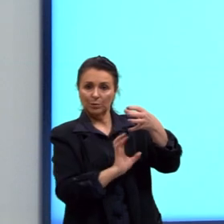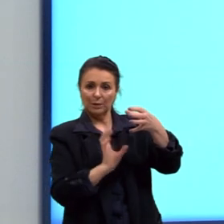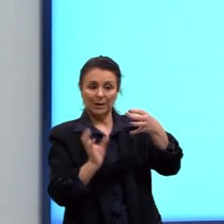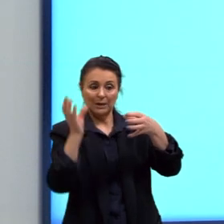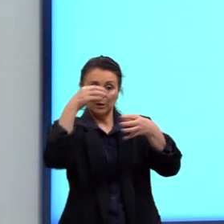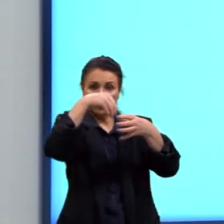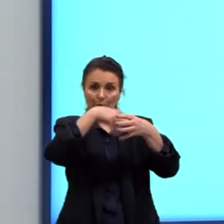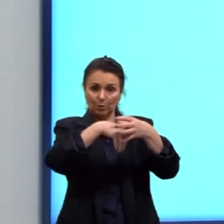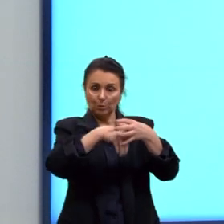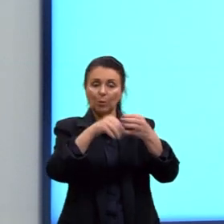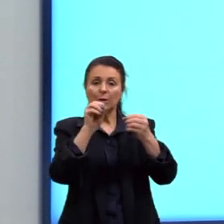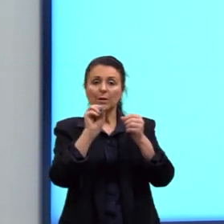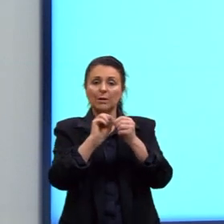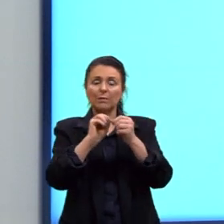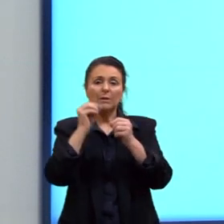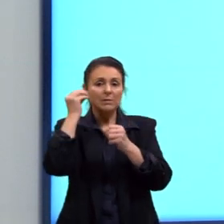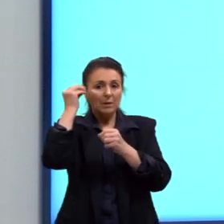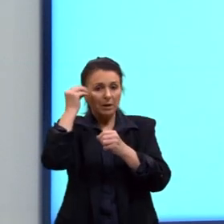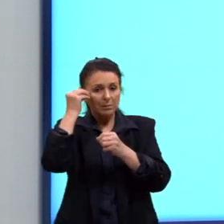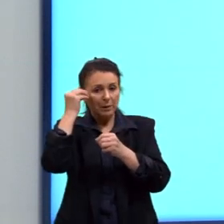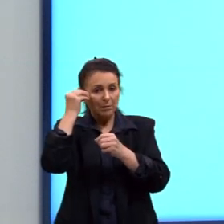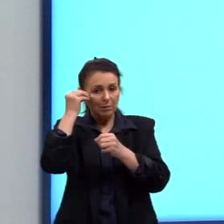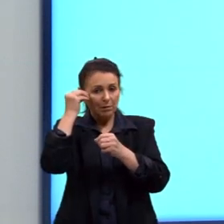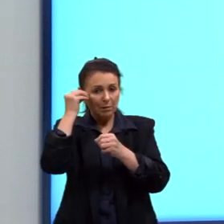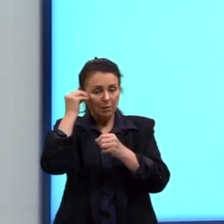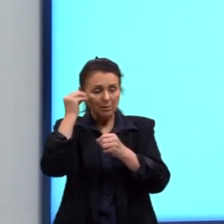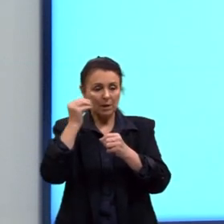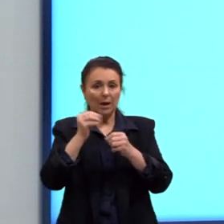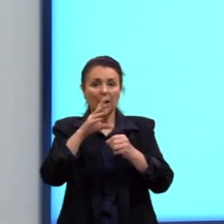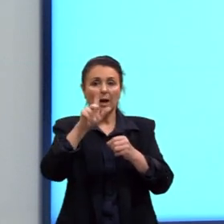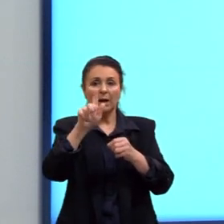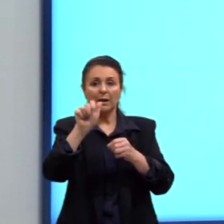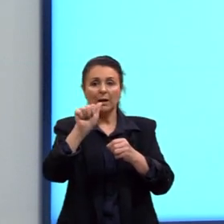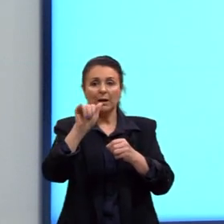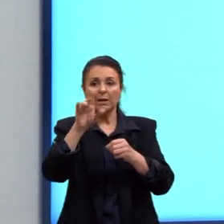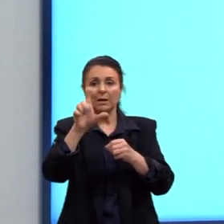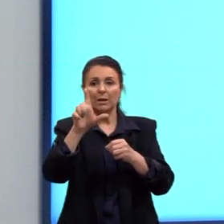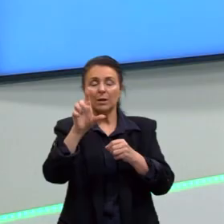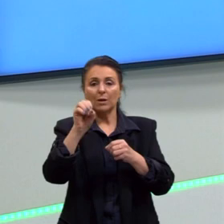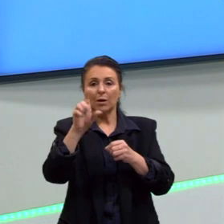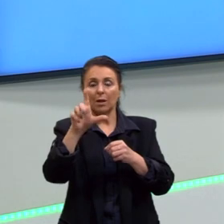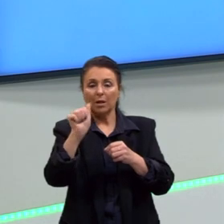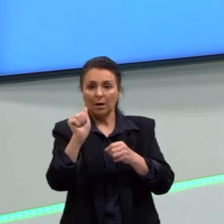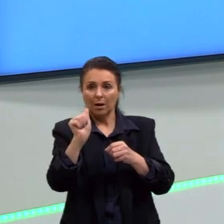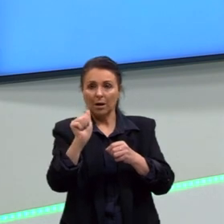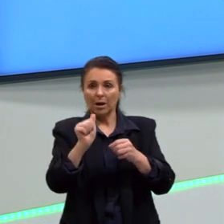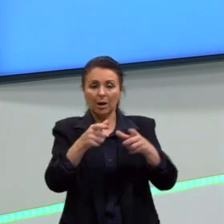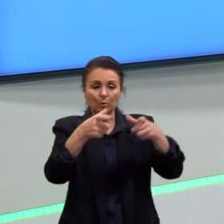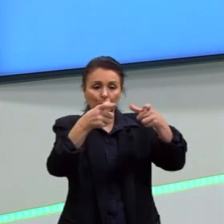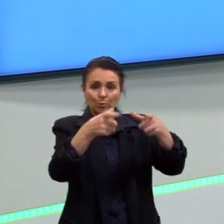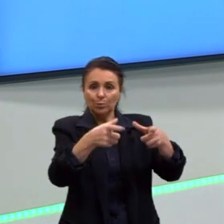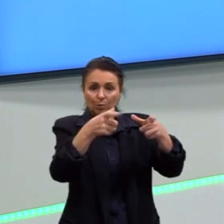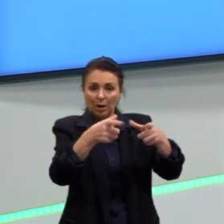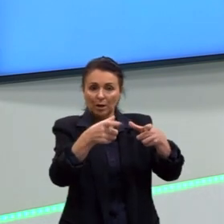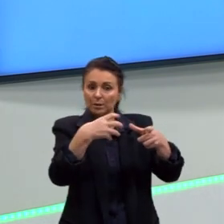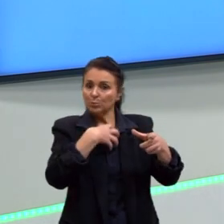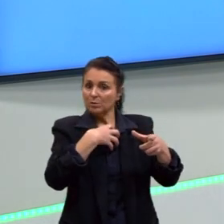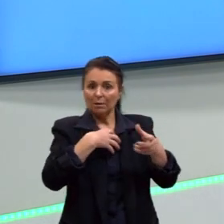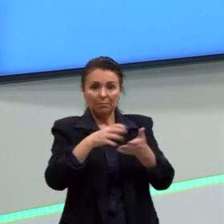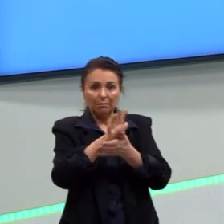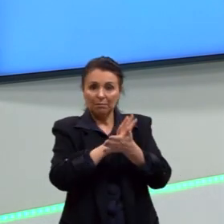experiência onde, de certa forma, a gaiola era eletrocutada e ele não sentia nada. Ele ficava dentro